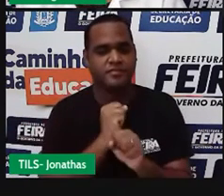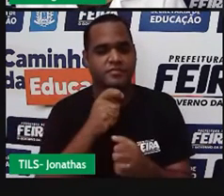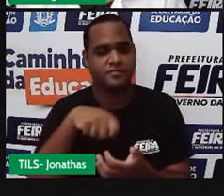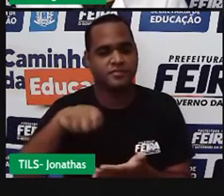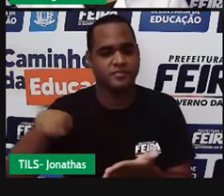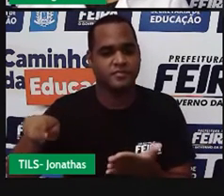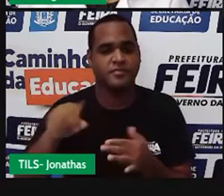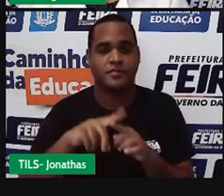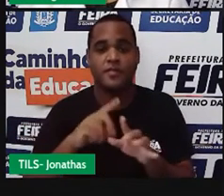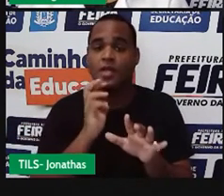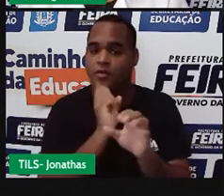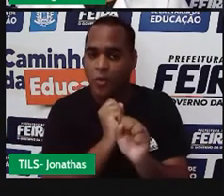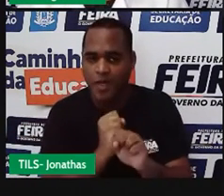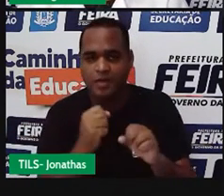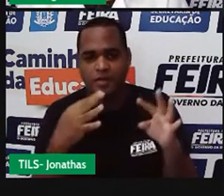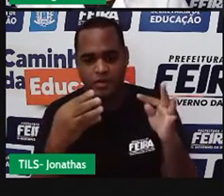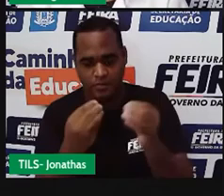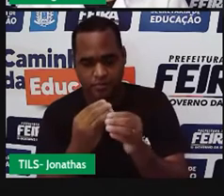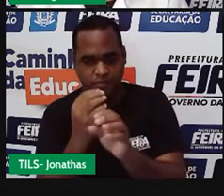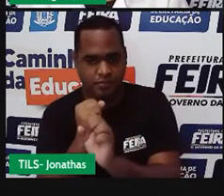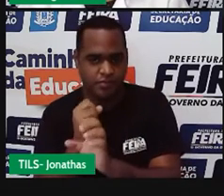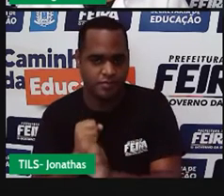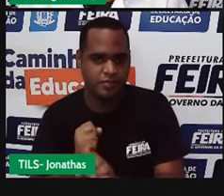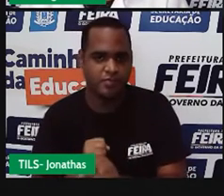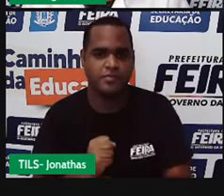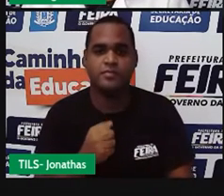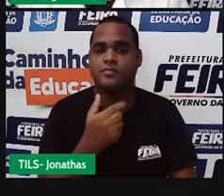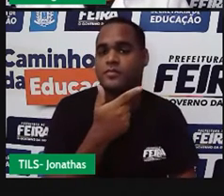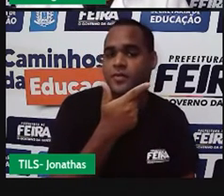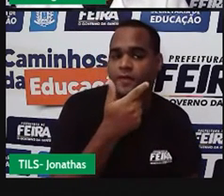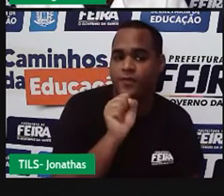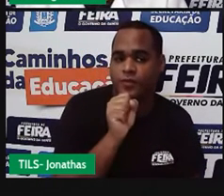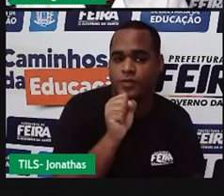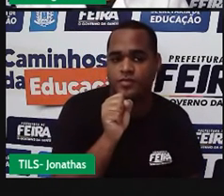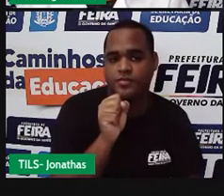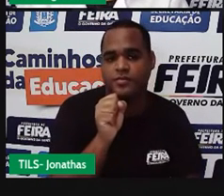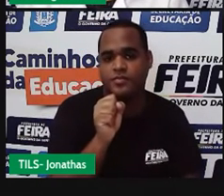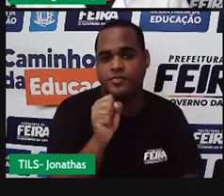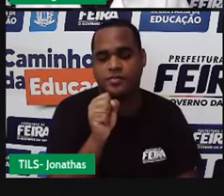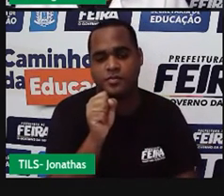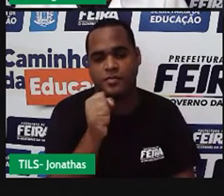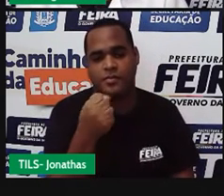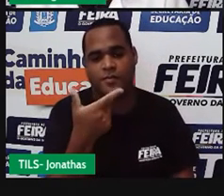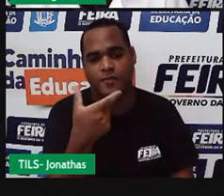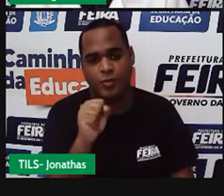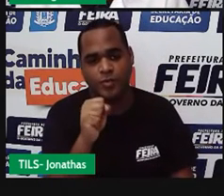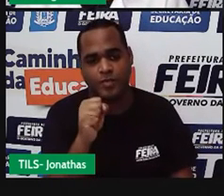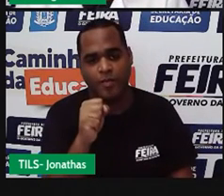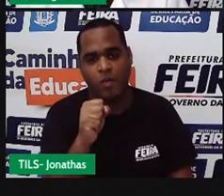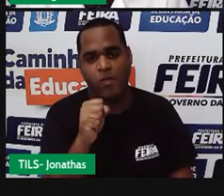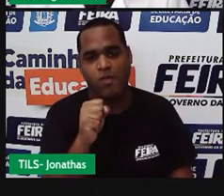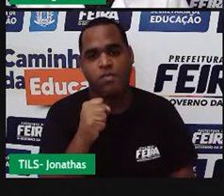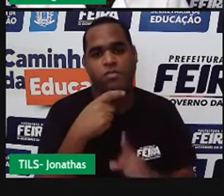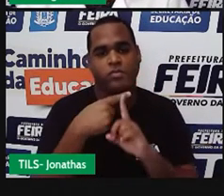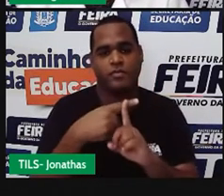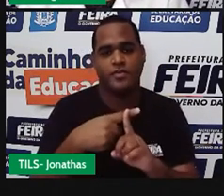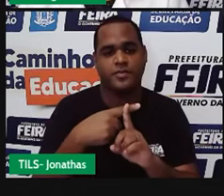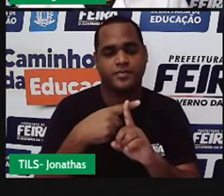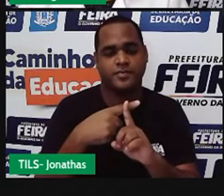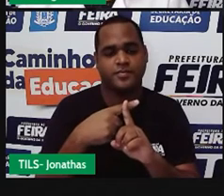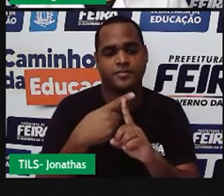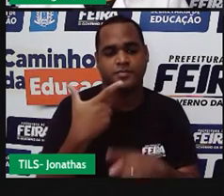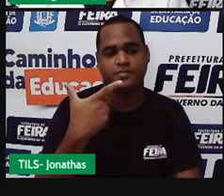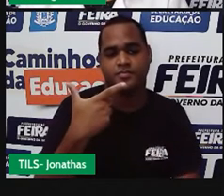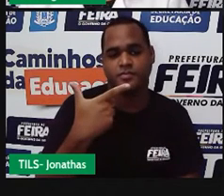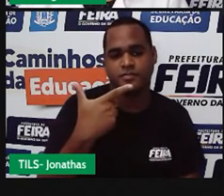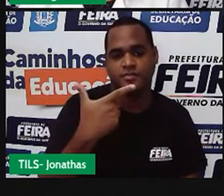a soma das quantidades. 28 do sexto ano mais 20